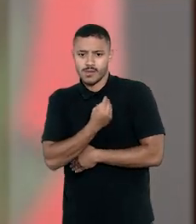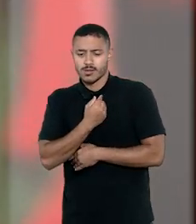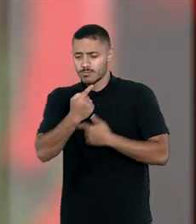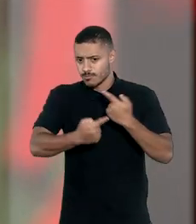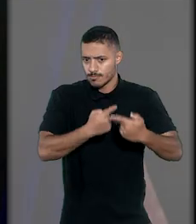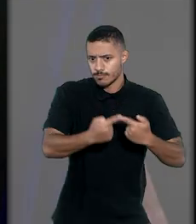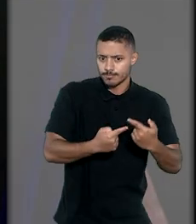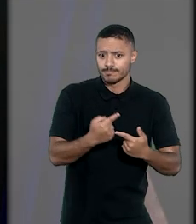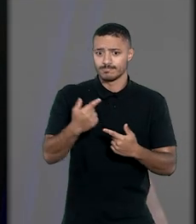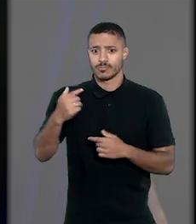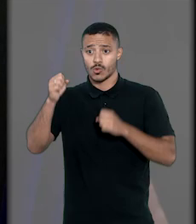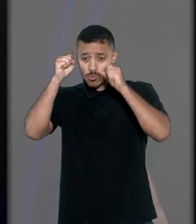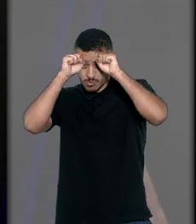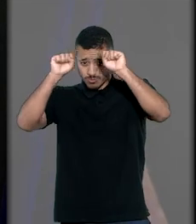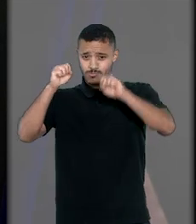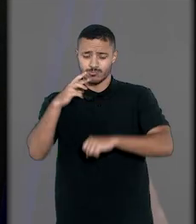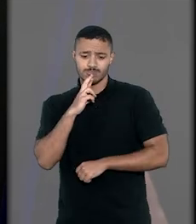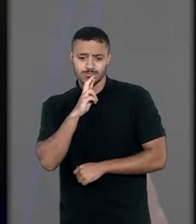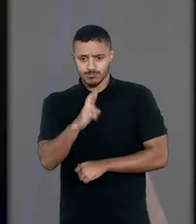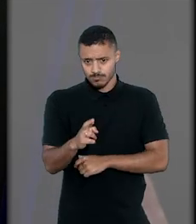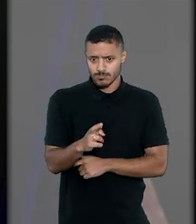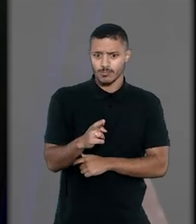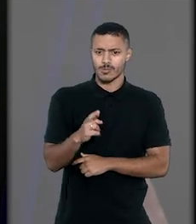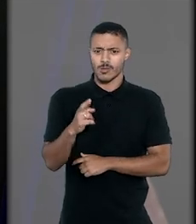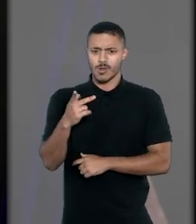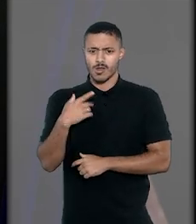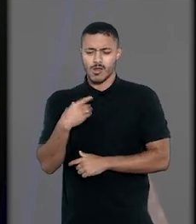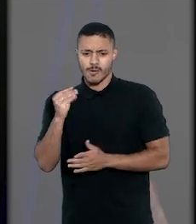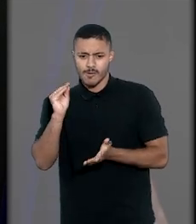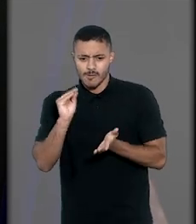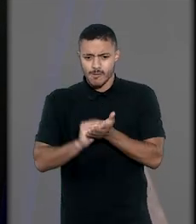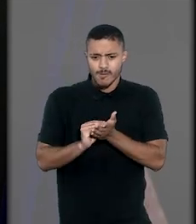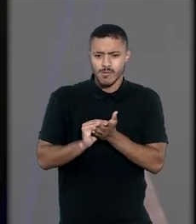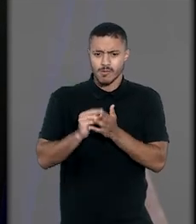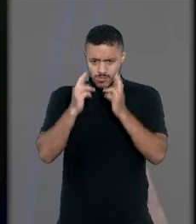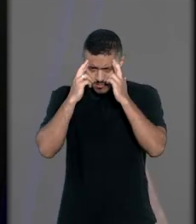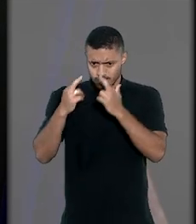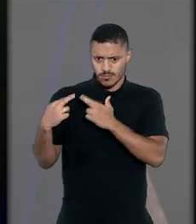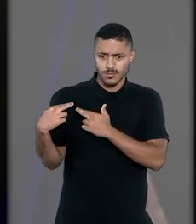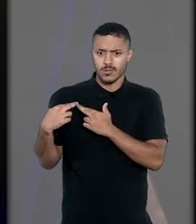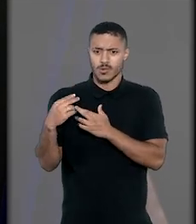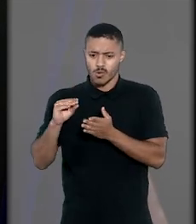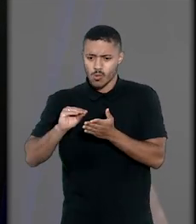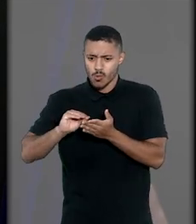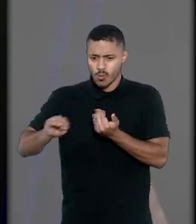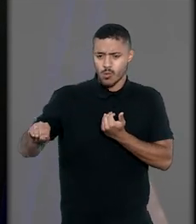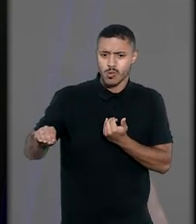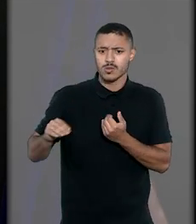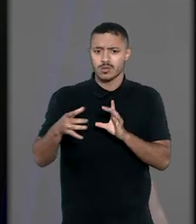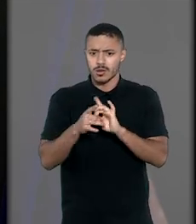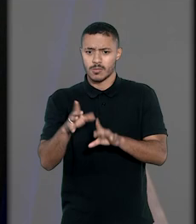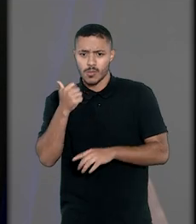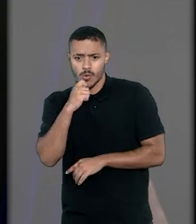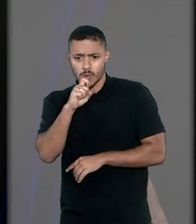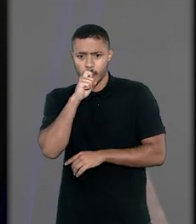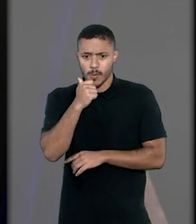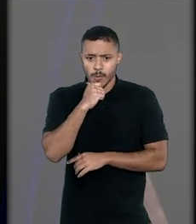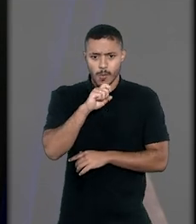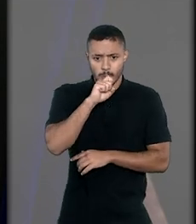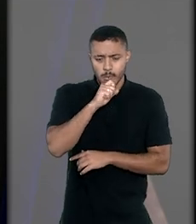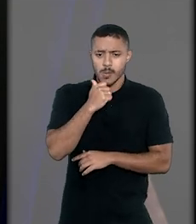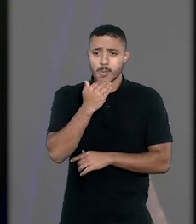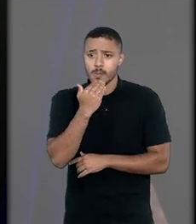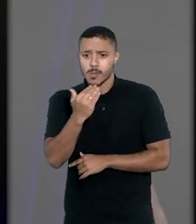autor da herança. O tribunal de segunda instância havia declarado a indignidade do recorrente e o excluiu da herança deixada pelos